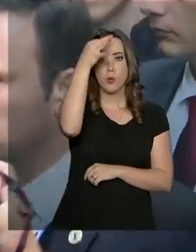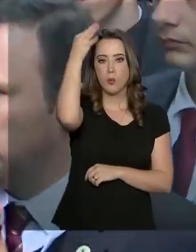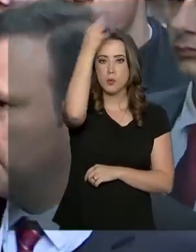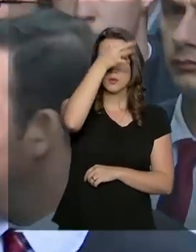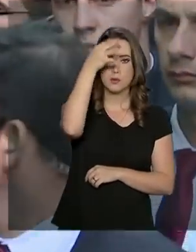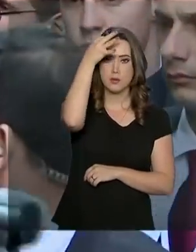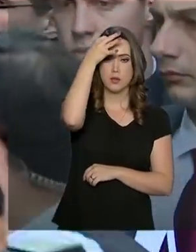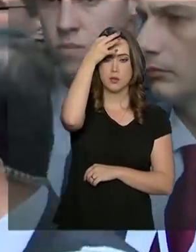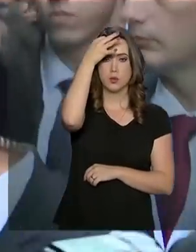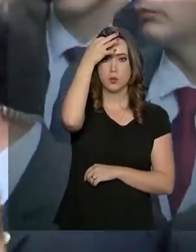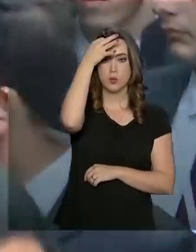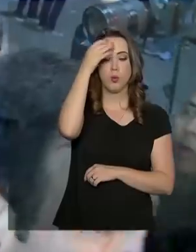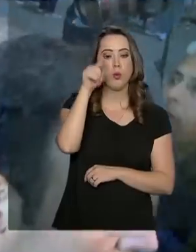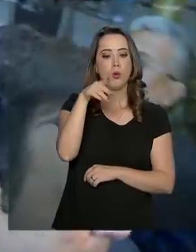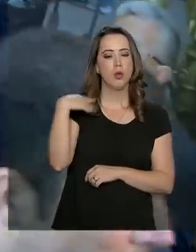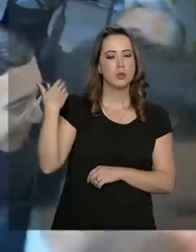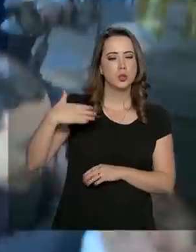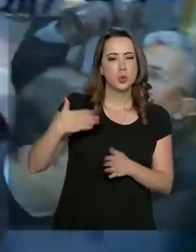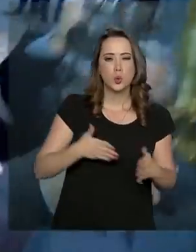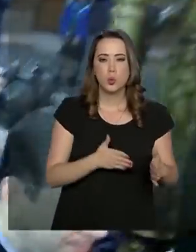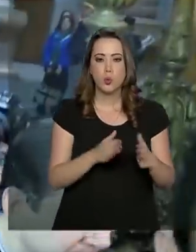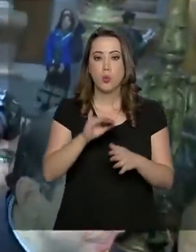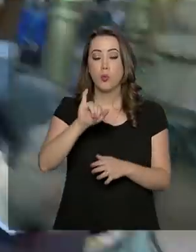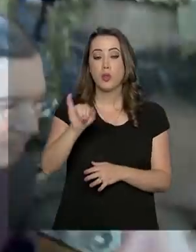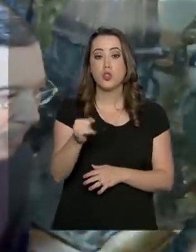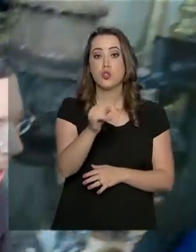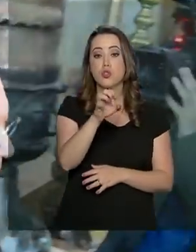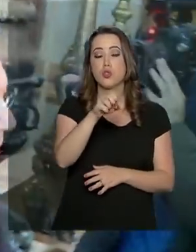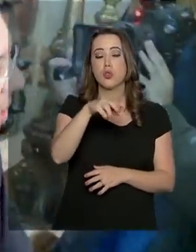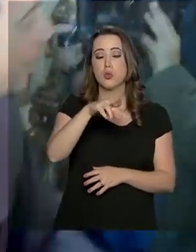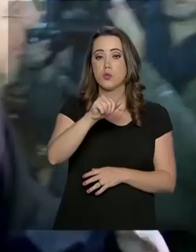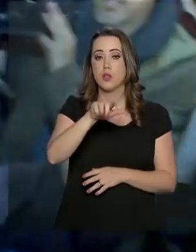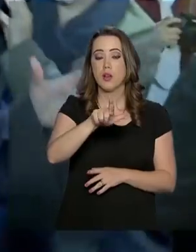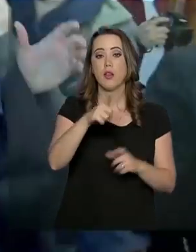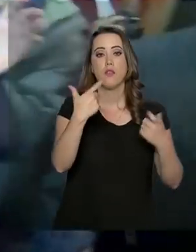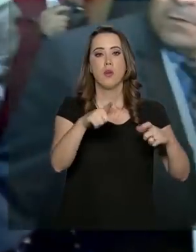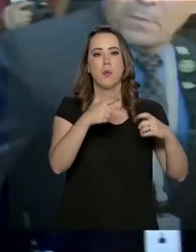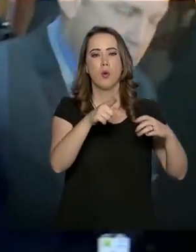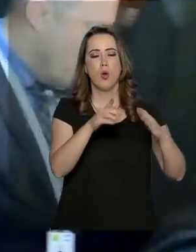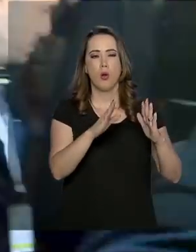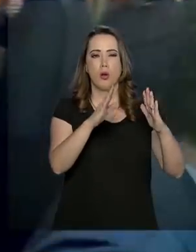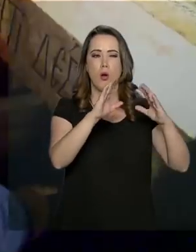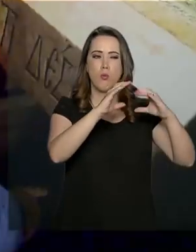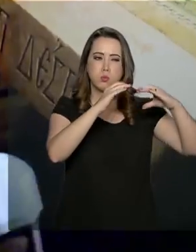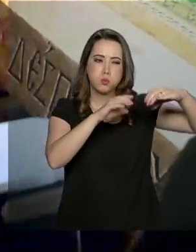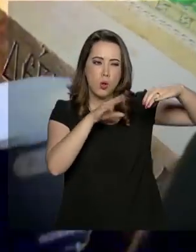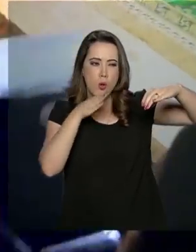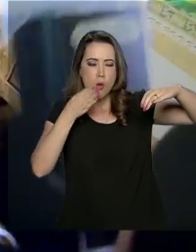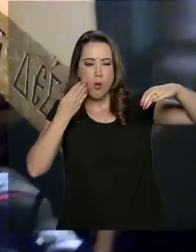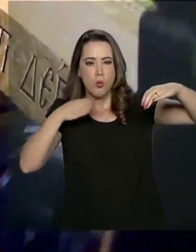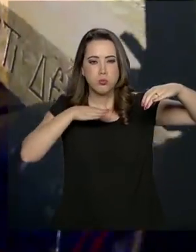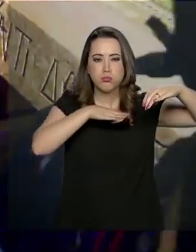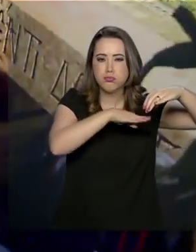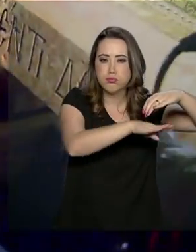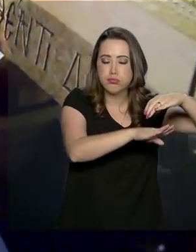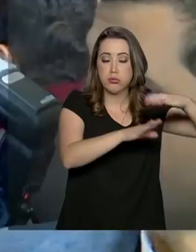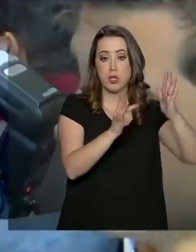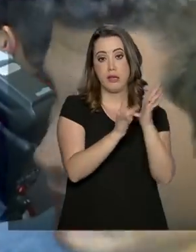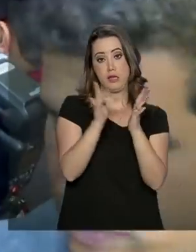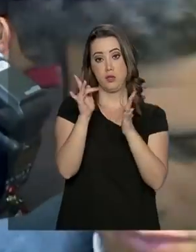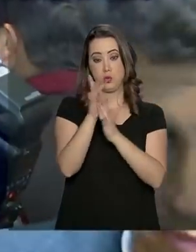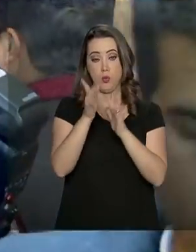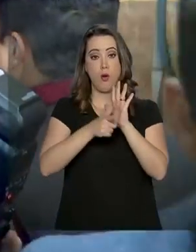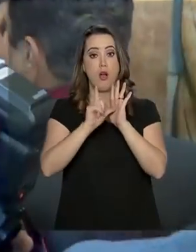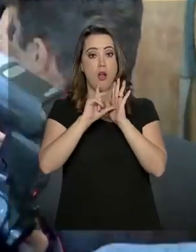da antiga Jerusalém, ele seguiu até a Basílica do Santo Sepulcro. Para os católicos, esse é o local onde Cristo foi sepultado